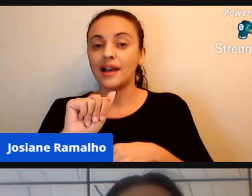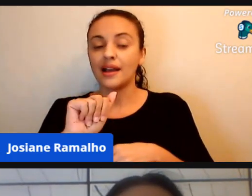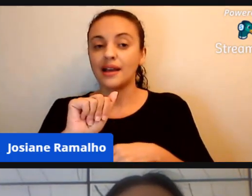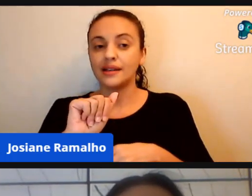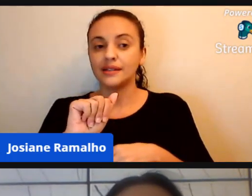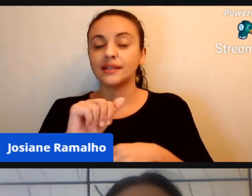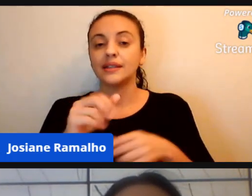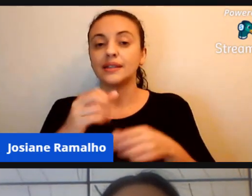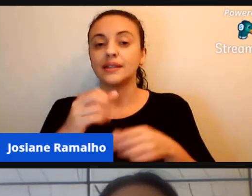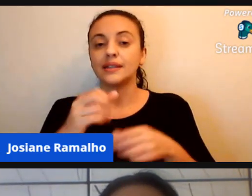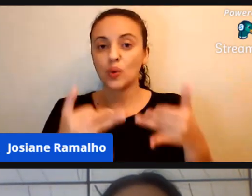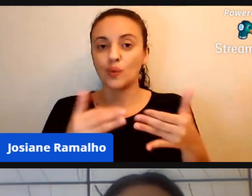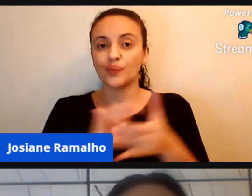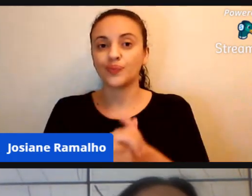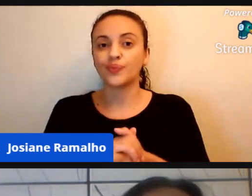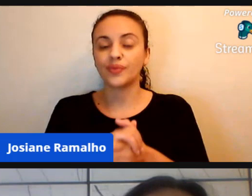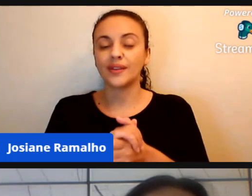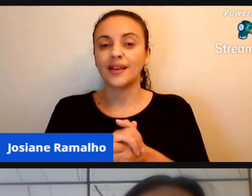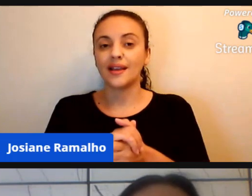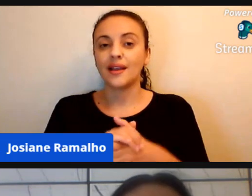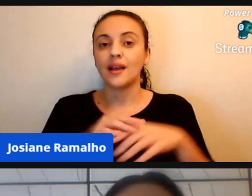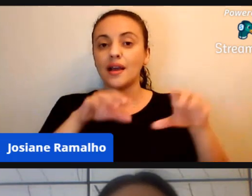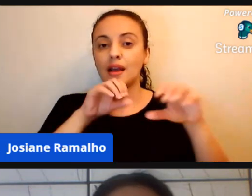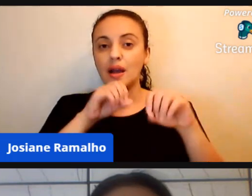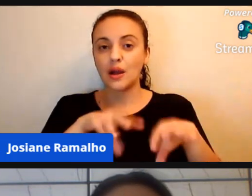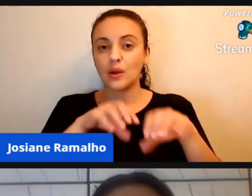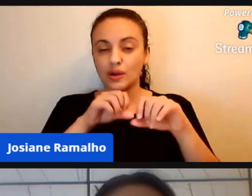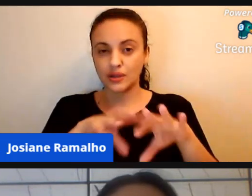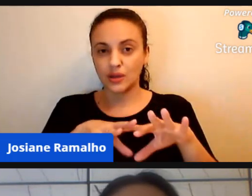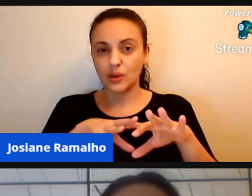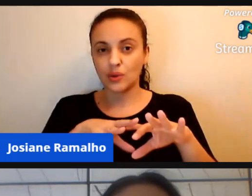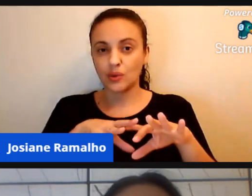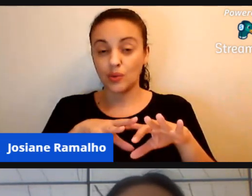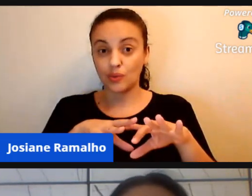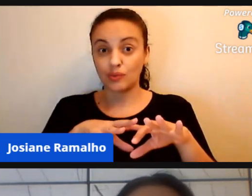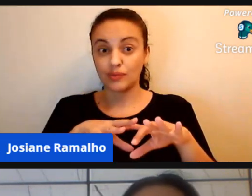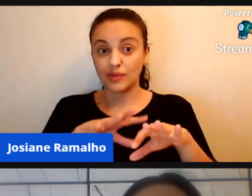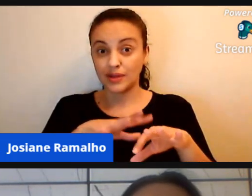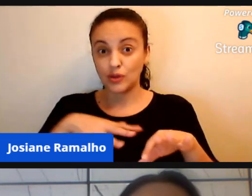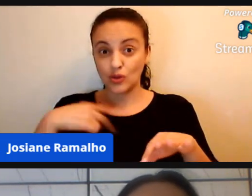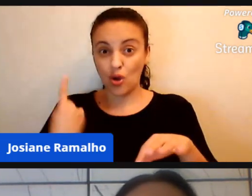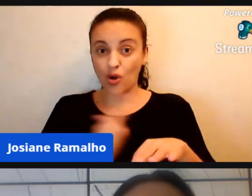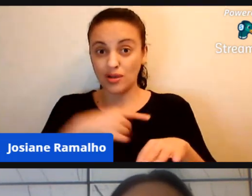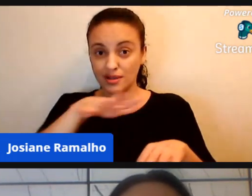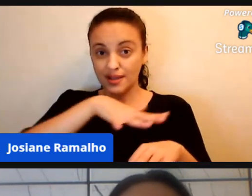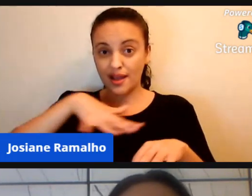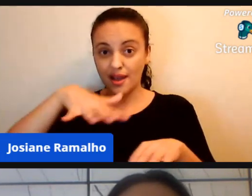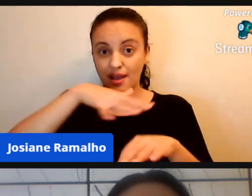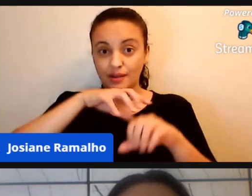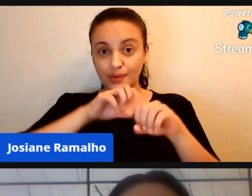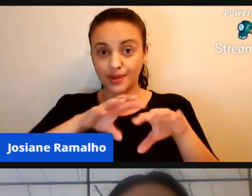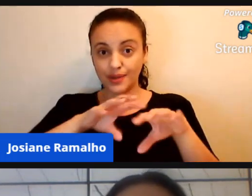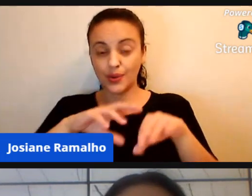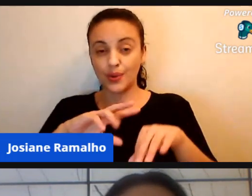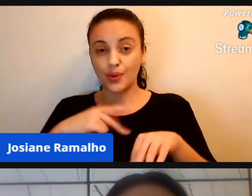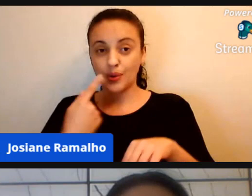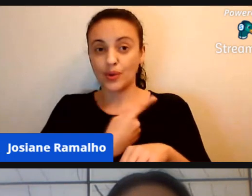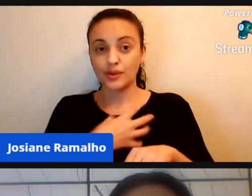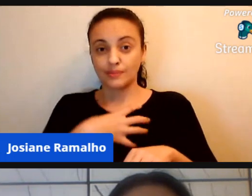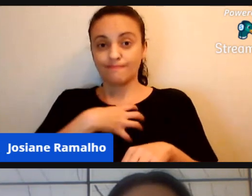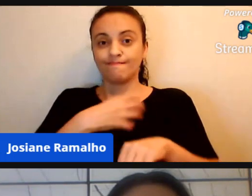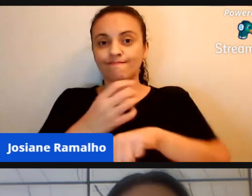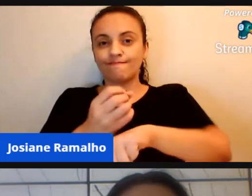a educação, a gente que está dentro da educação, a gente se emociona com isso, a educação